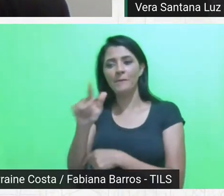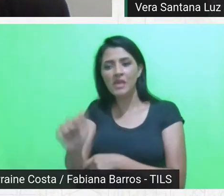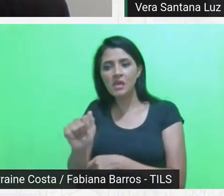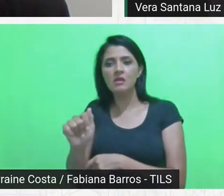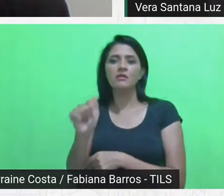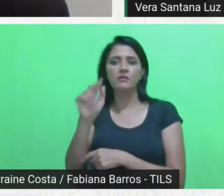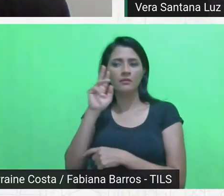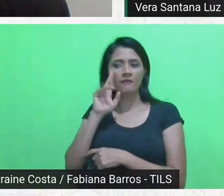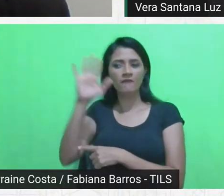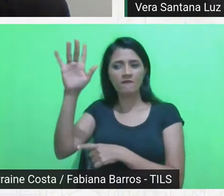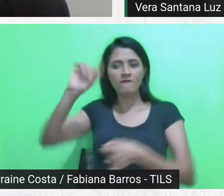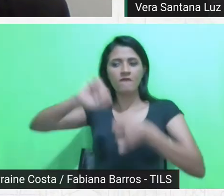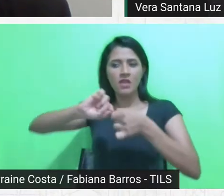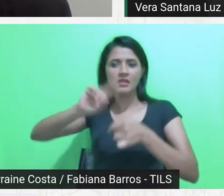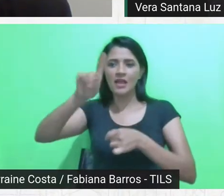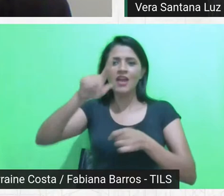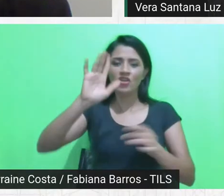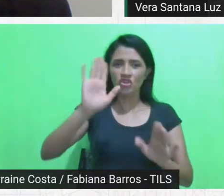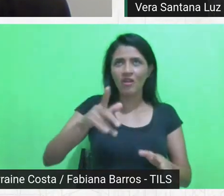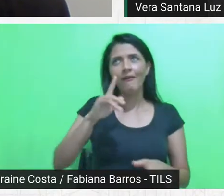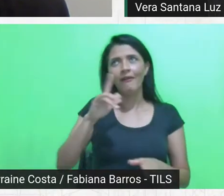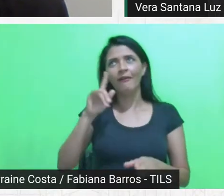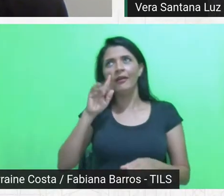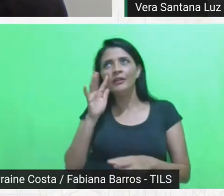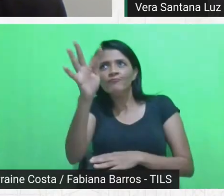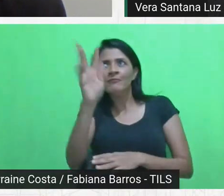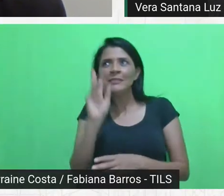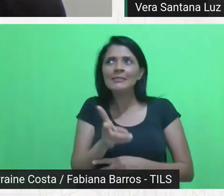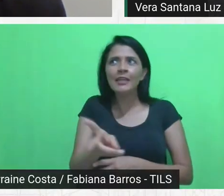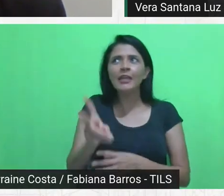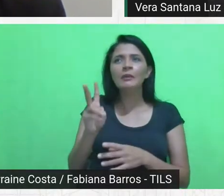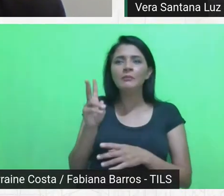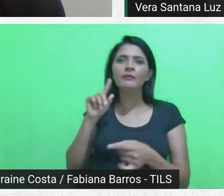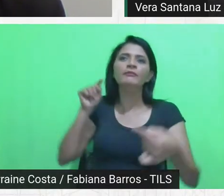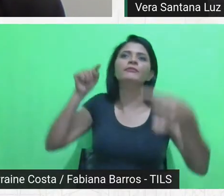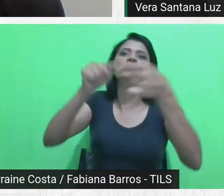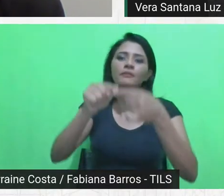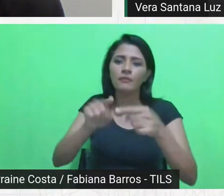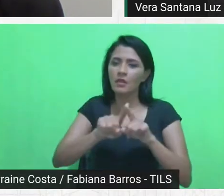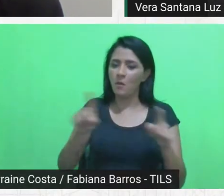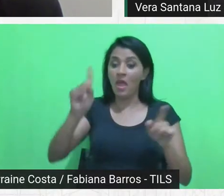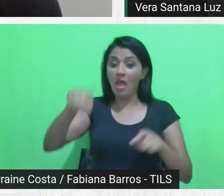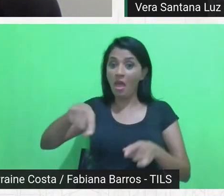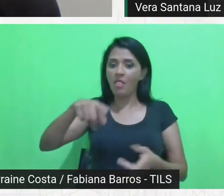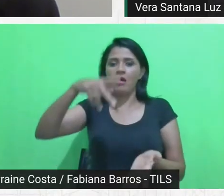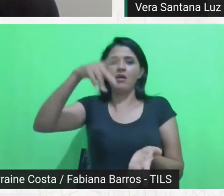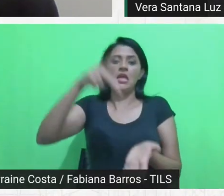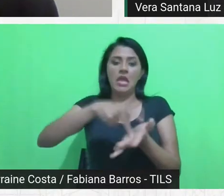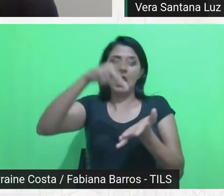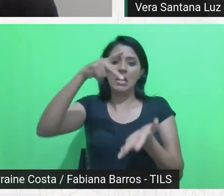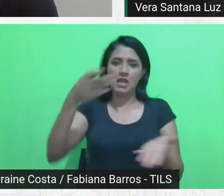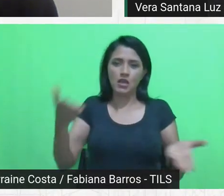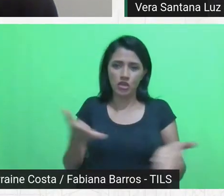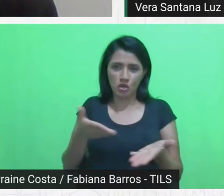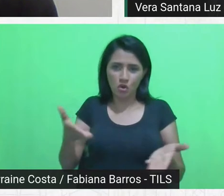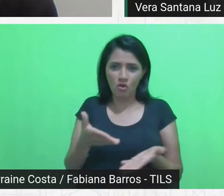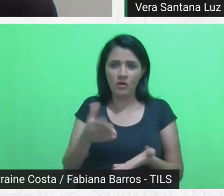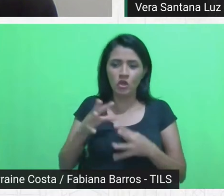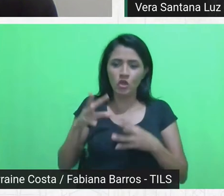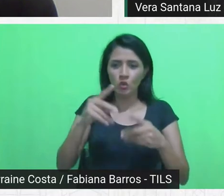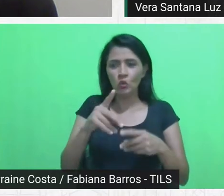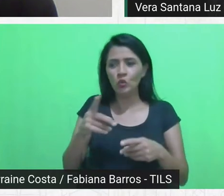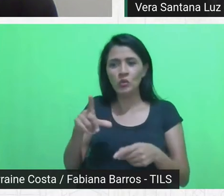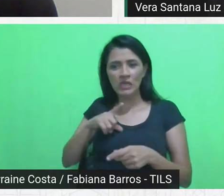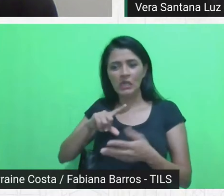utopia, não é que é uma utopia realizável sempre, é na realidade. então, tudo que tem aí é concreto, não é